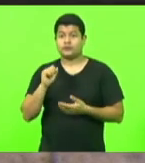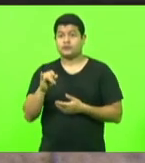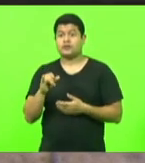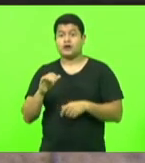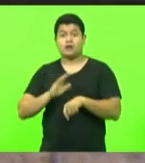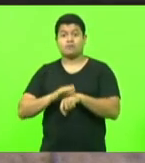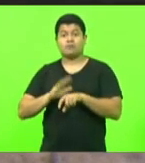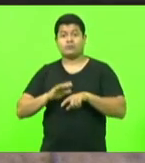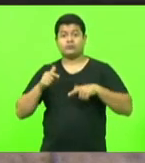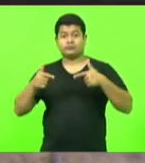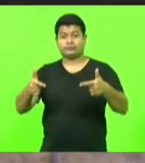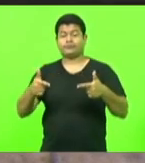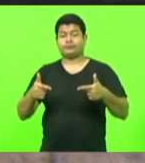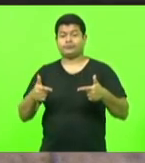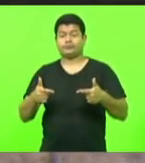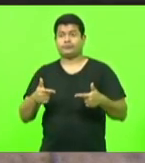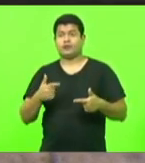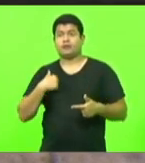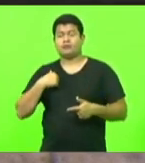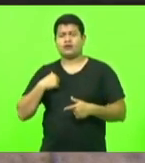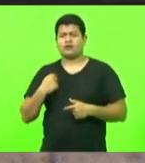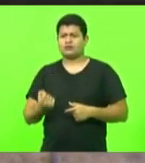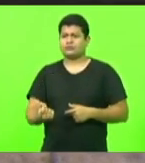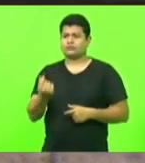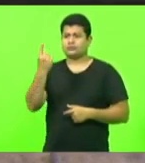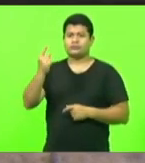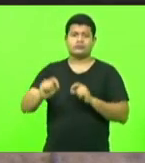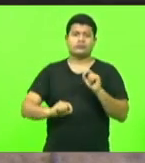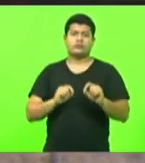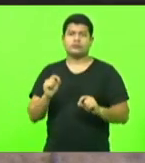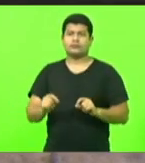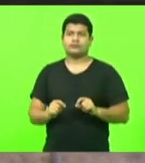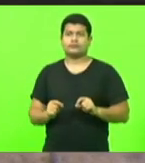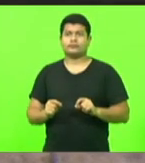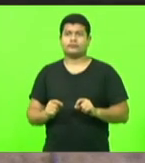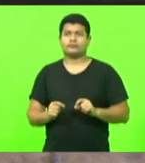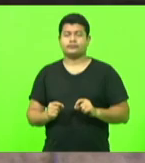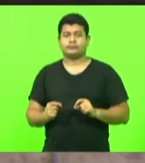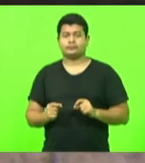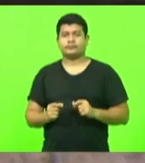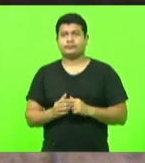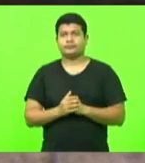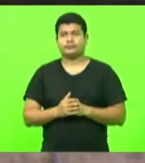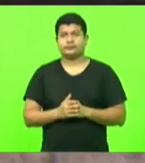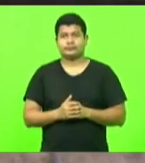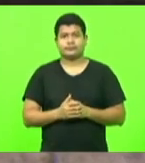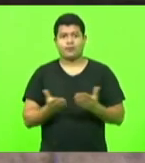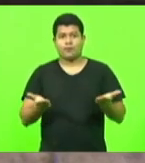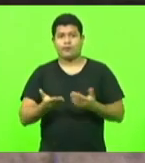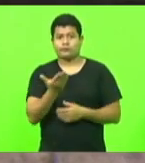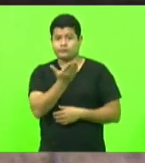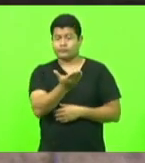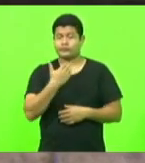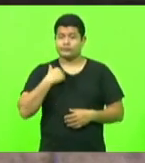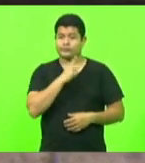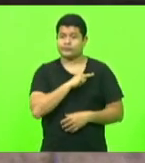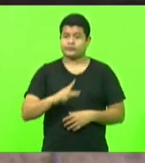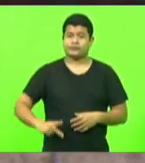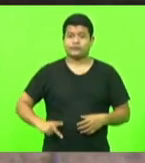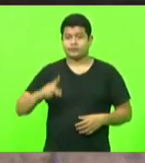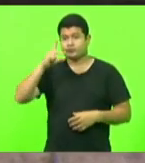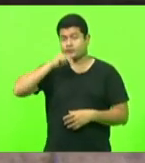Educação, mas o que me chamou a atenção, deputado Kendi, vossa excelência, que está aí capitaneando uma agenda